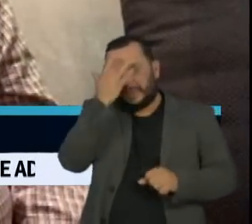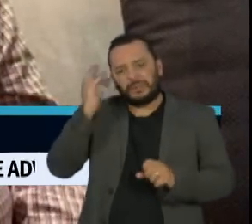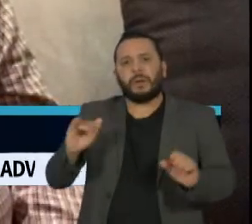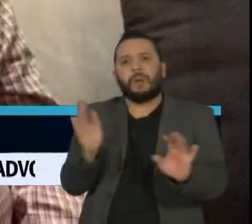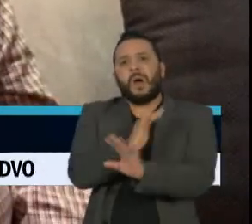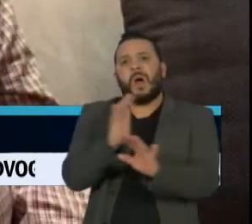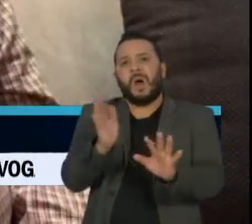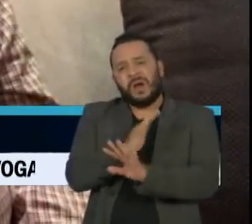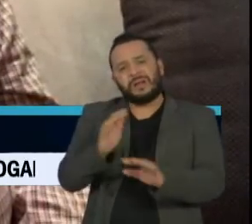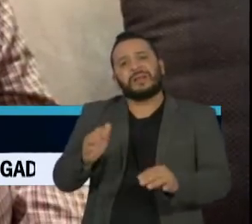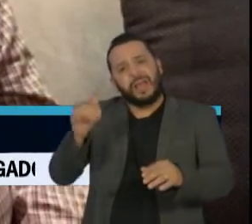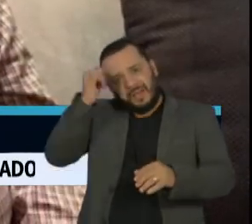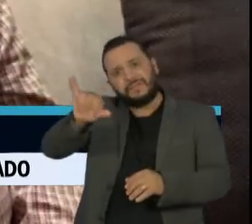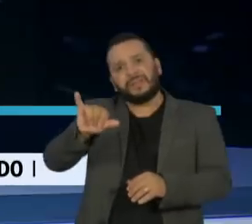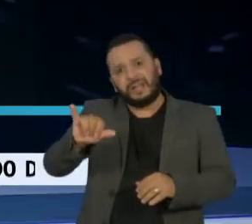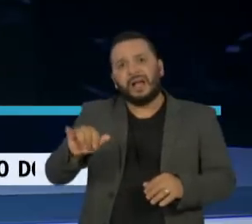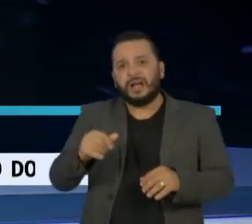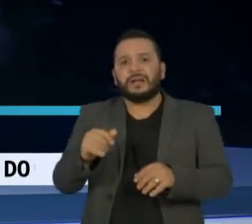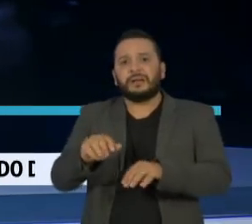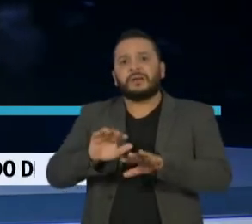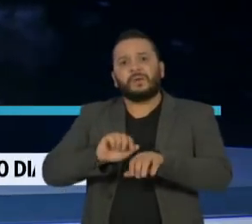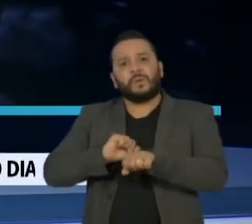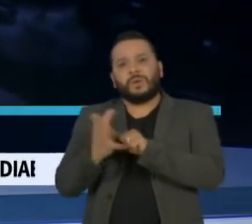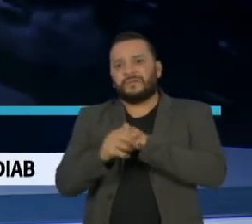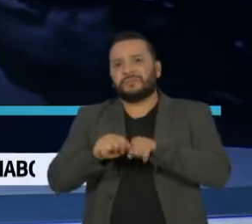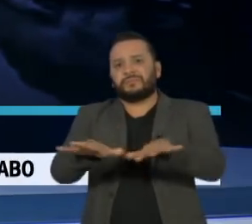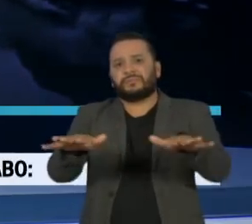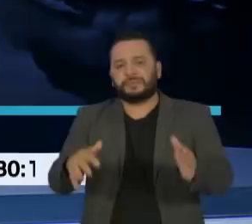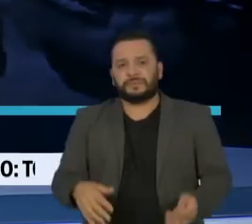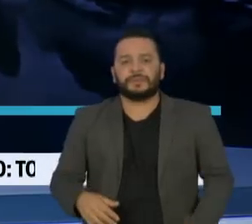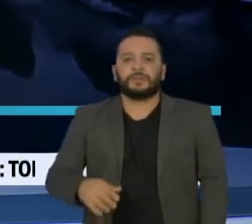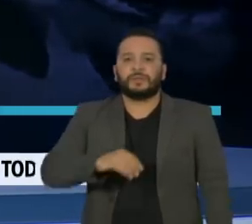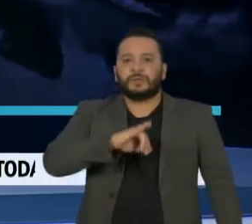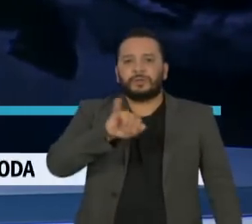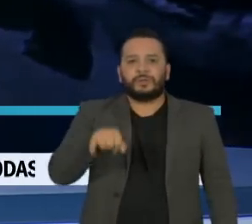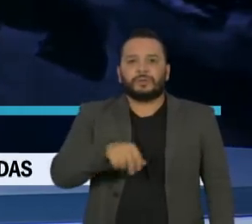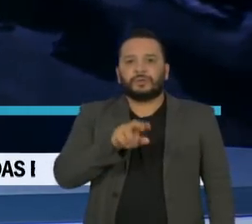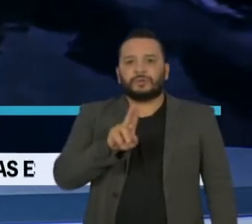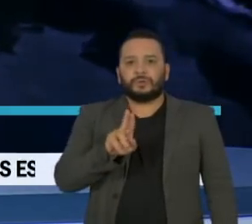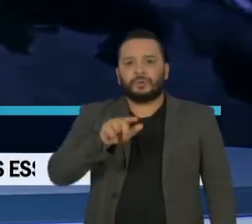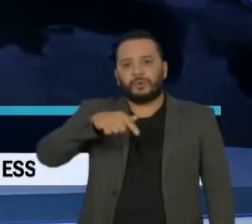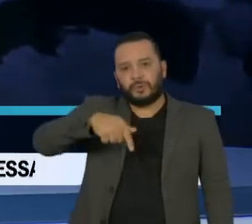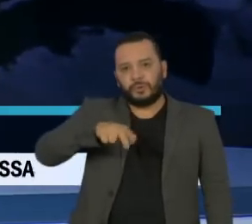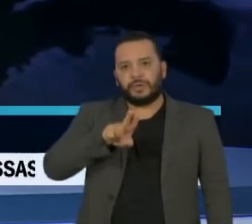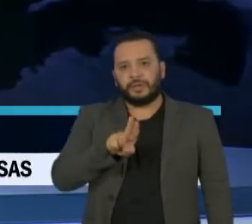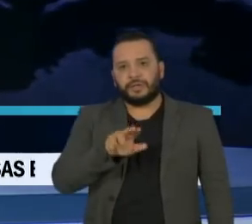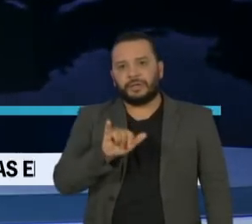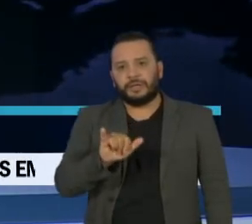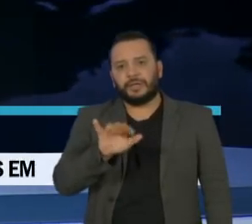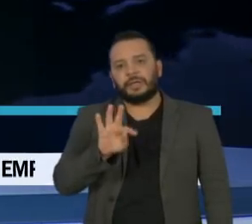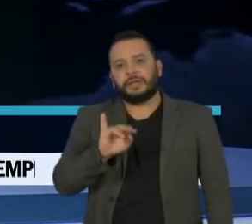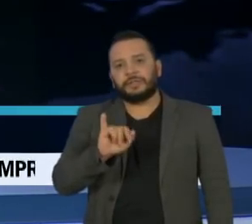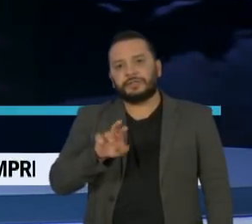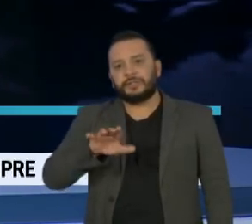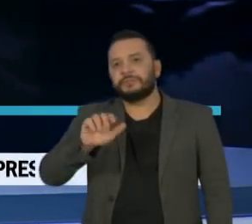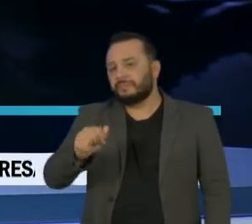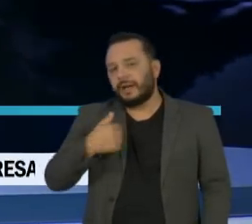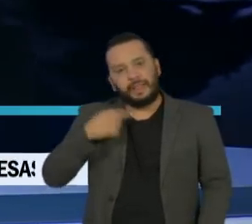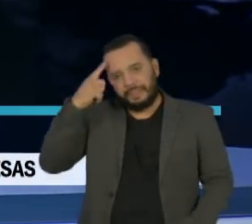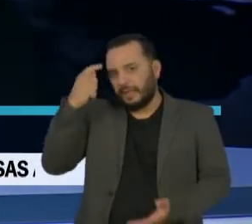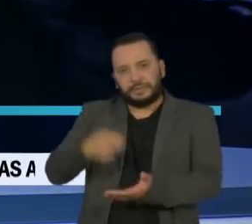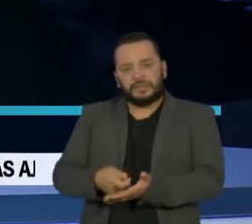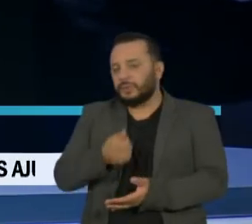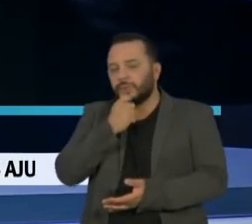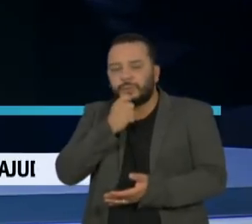infecções pelo coronavírus. Juquitiba ainda não decidiu se fará antecipação dos feriados.